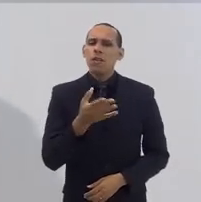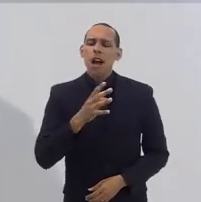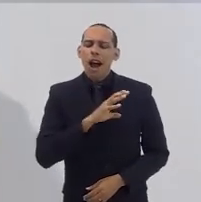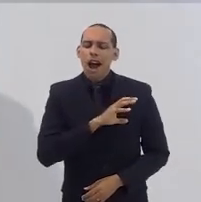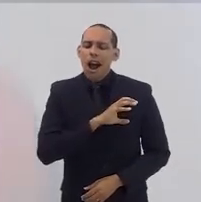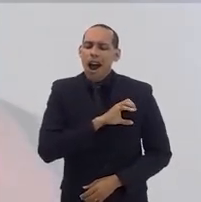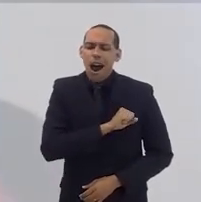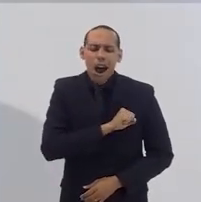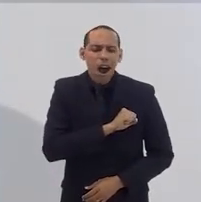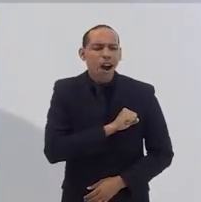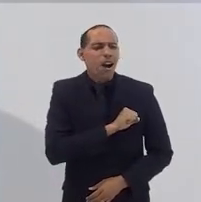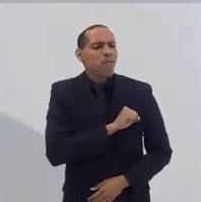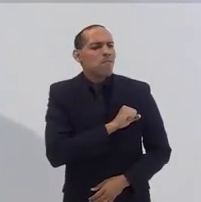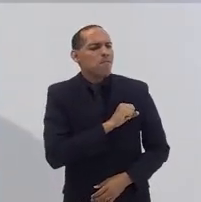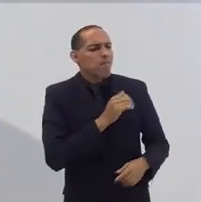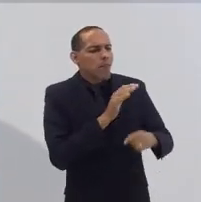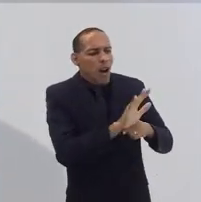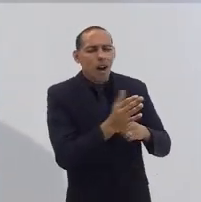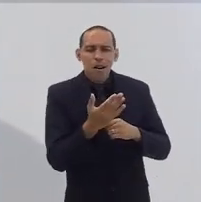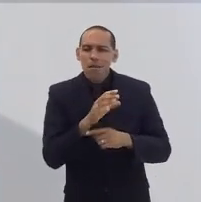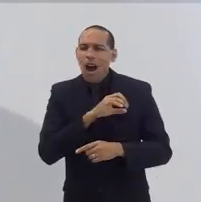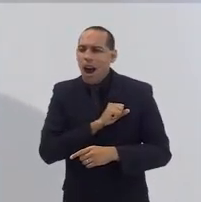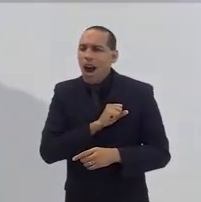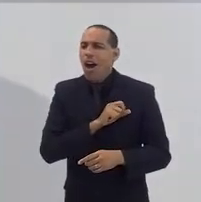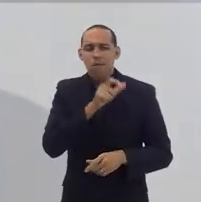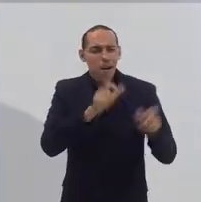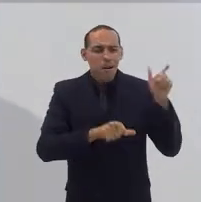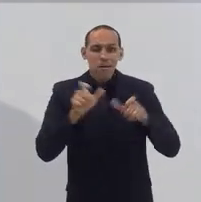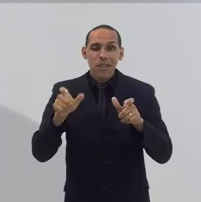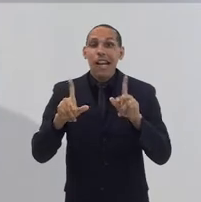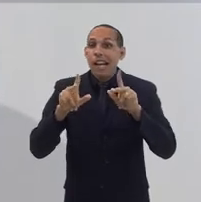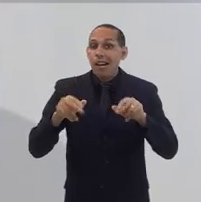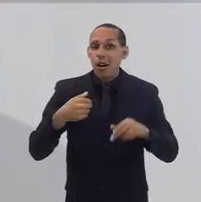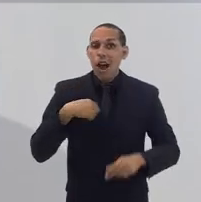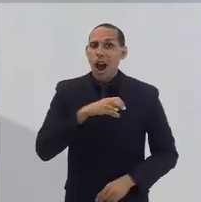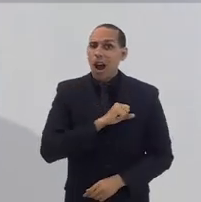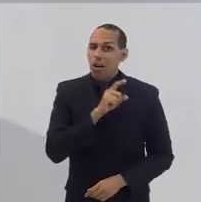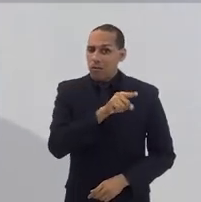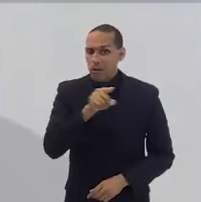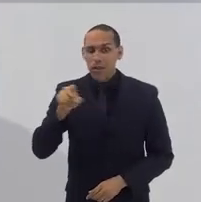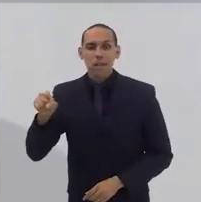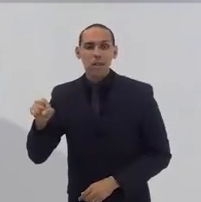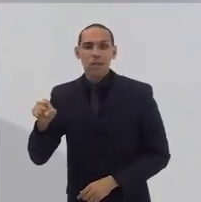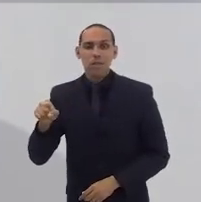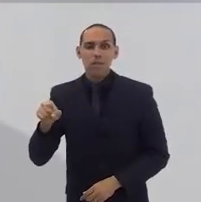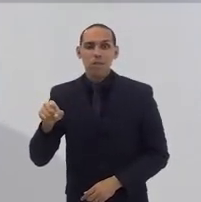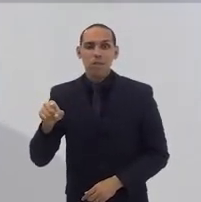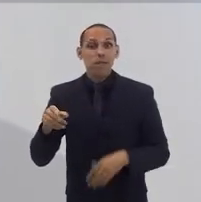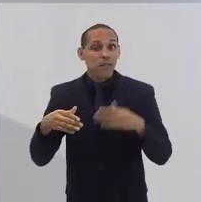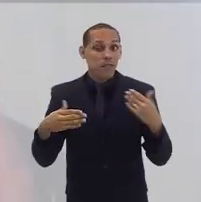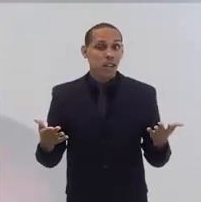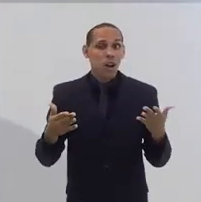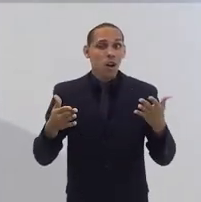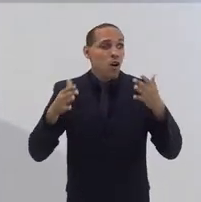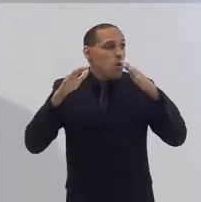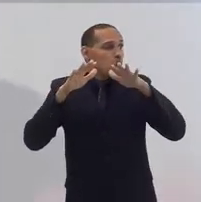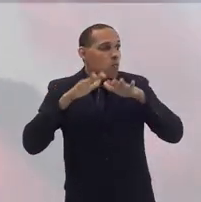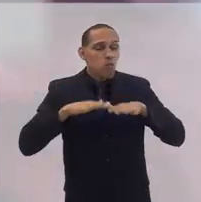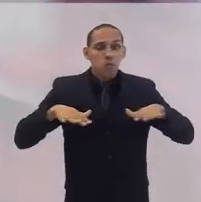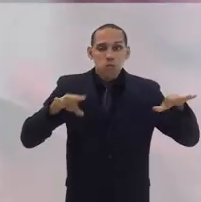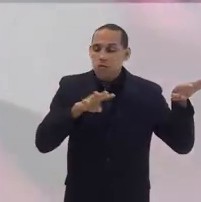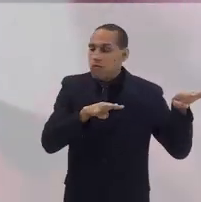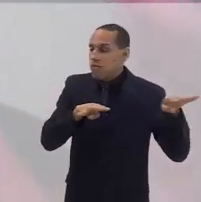que vocês amem uns aos outros, como eu amei vocês. Daí ele conclui, nisso,